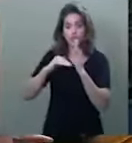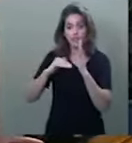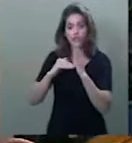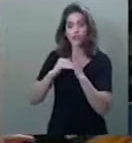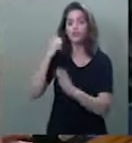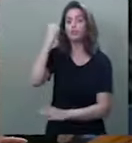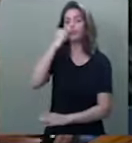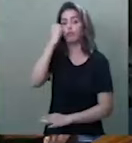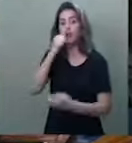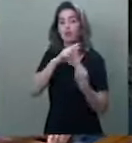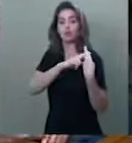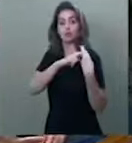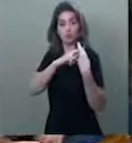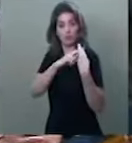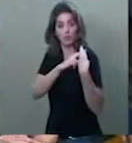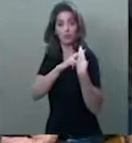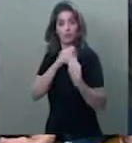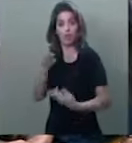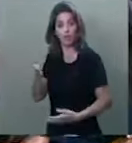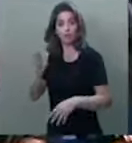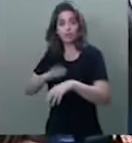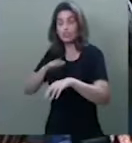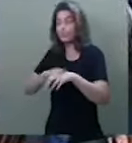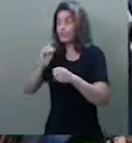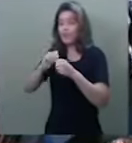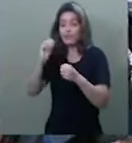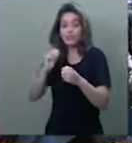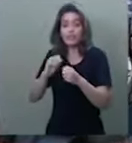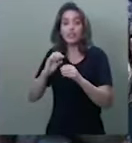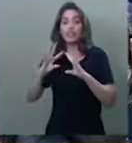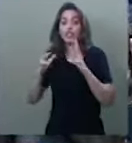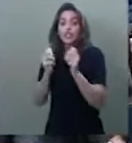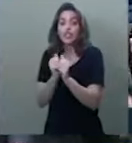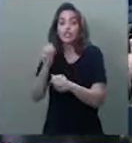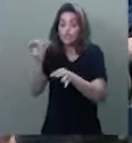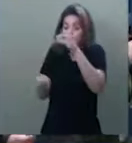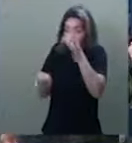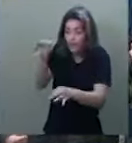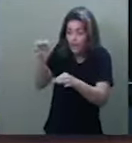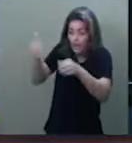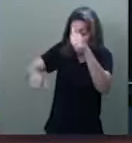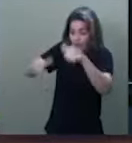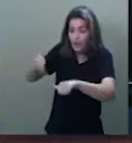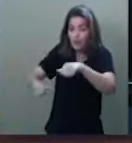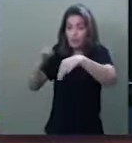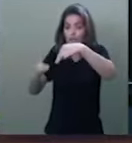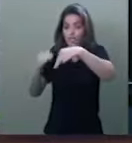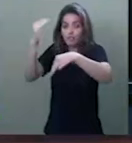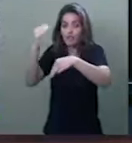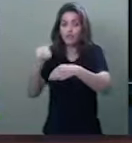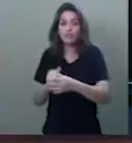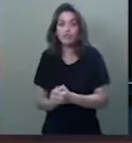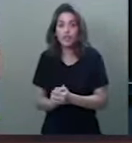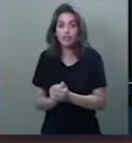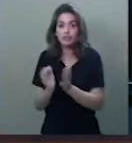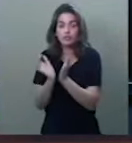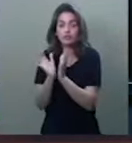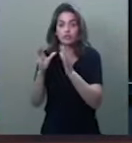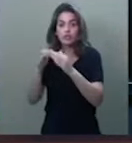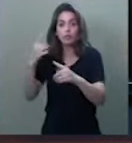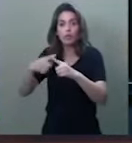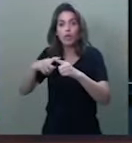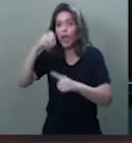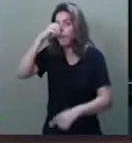constitucional de, eventualmente, julgar ministros do Supremo Tribunal Federal por desvio de conduta, por